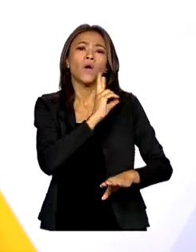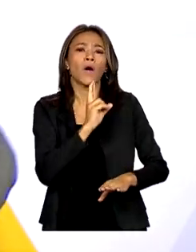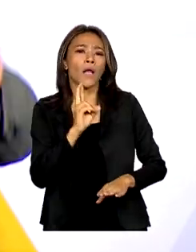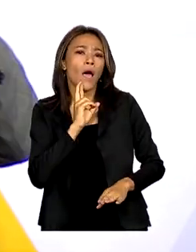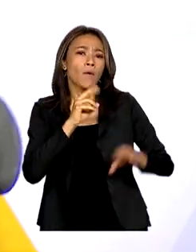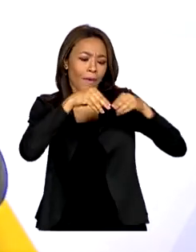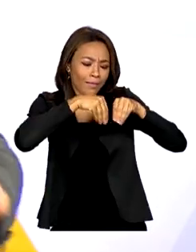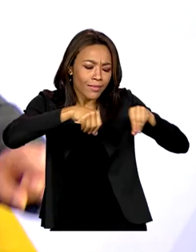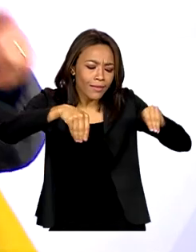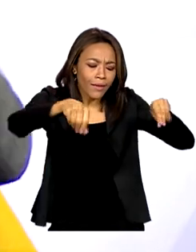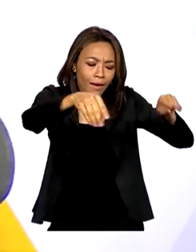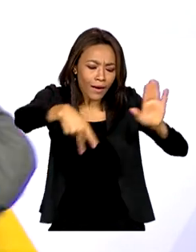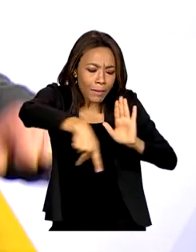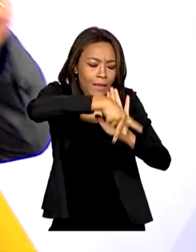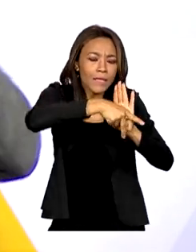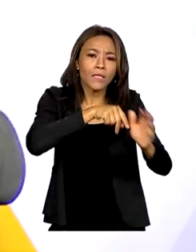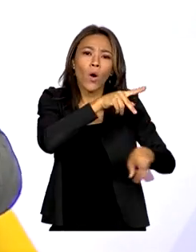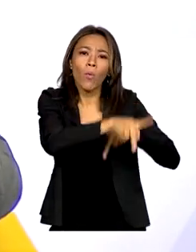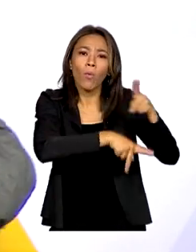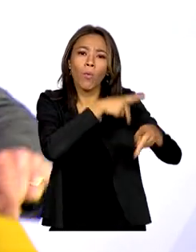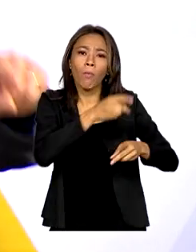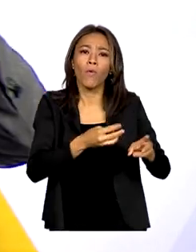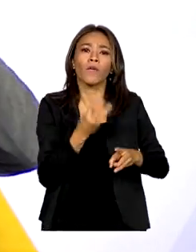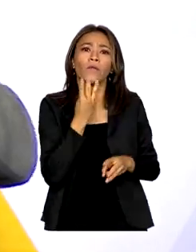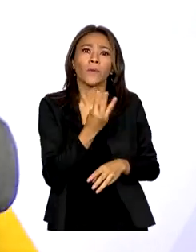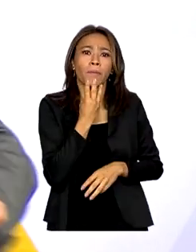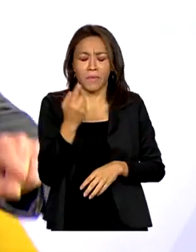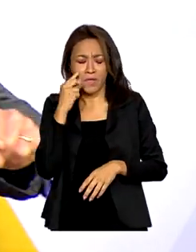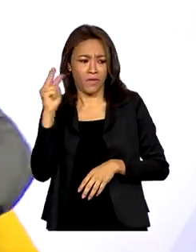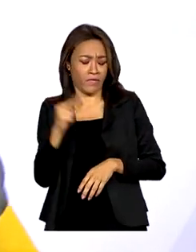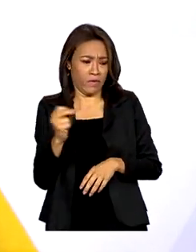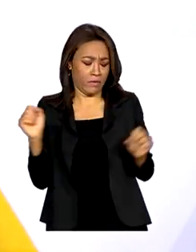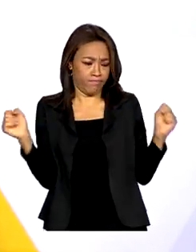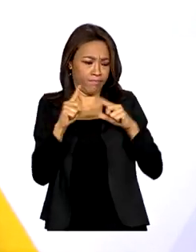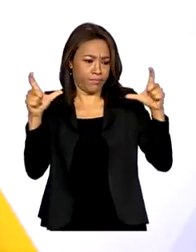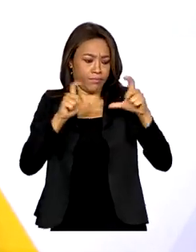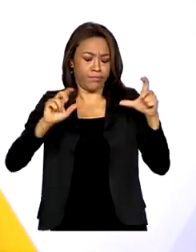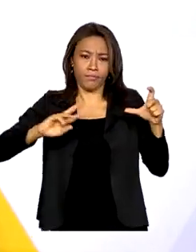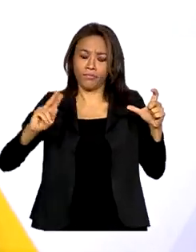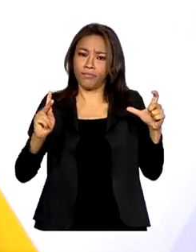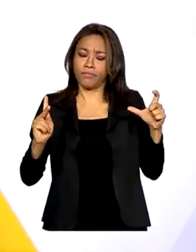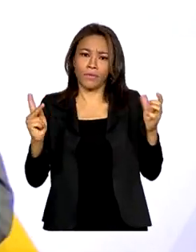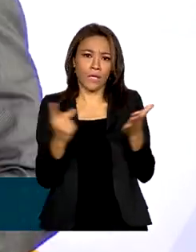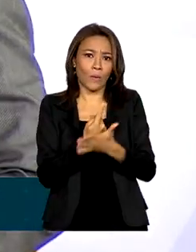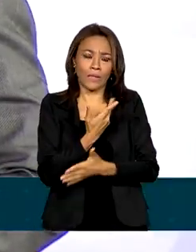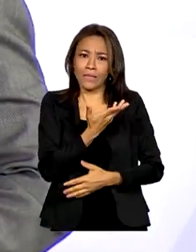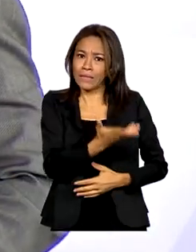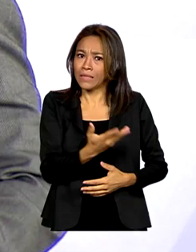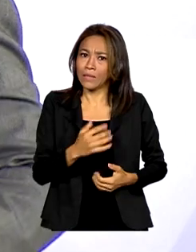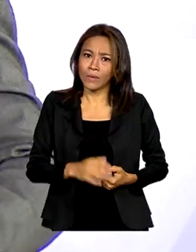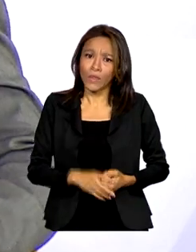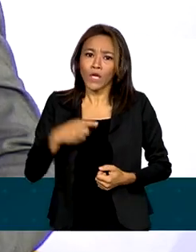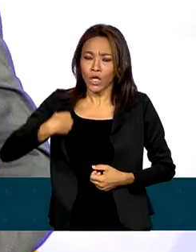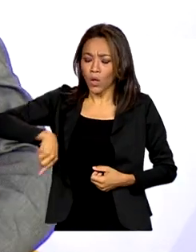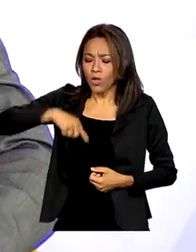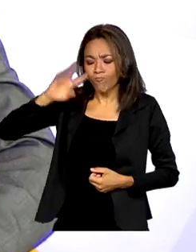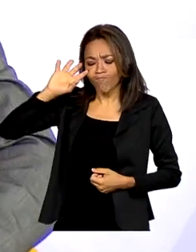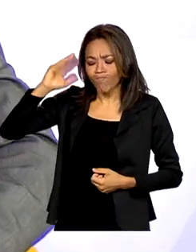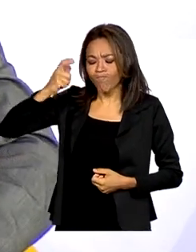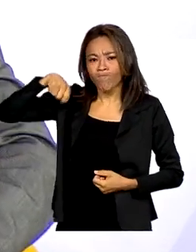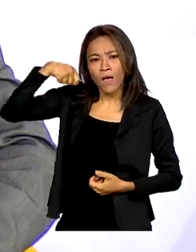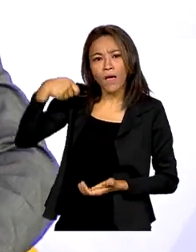e ver a desgraceira que está acontecendo com aquele povo abandonado, fez com que nós assinávamos um